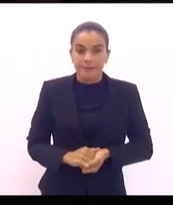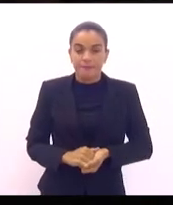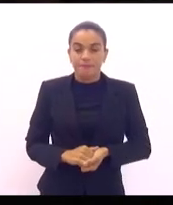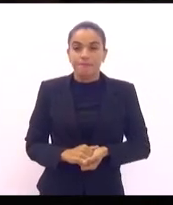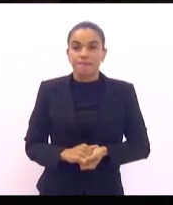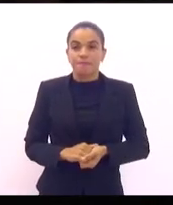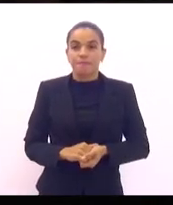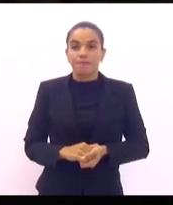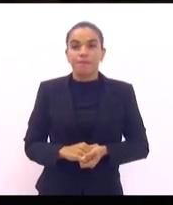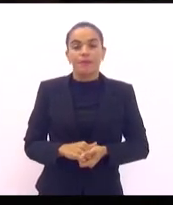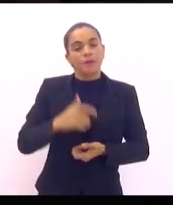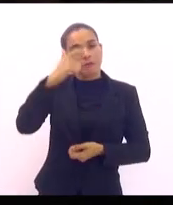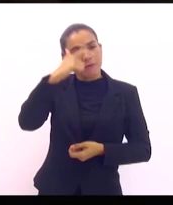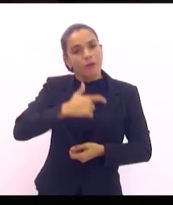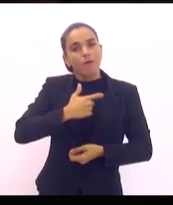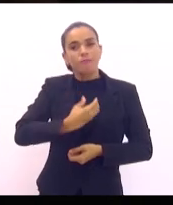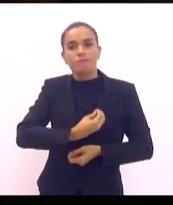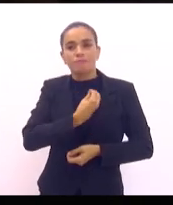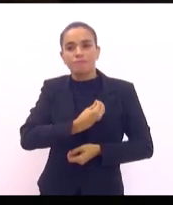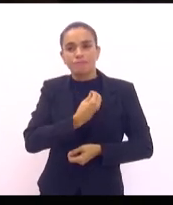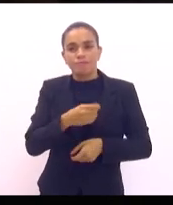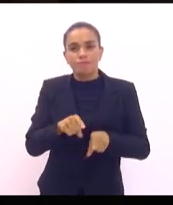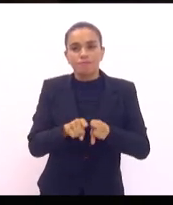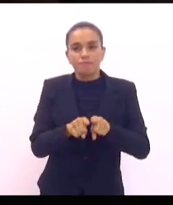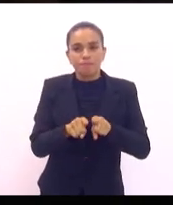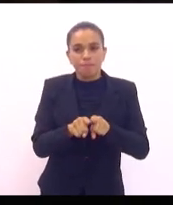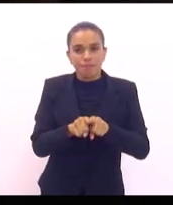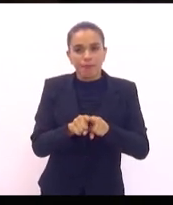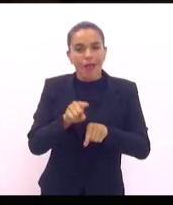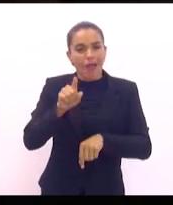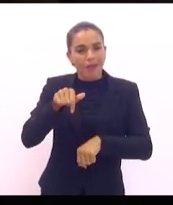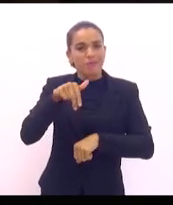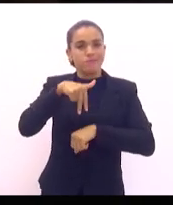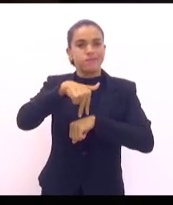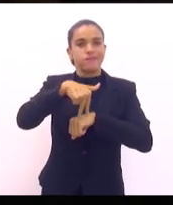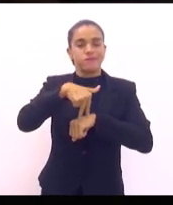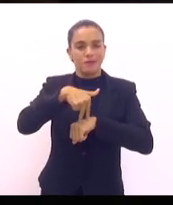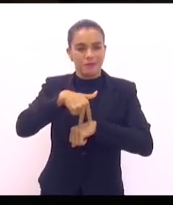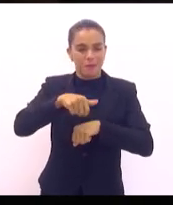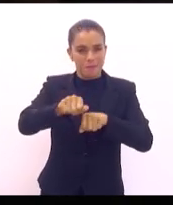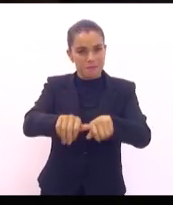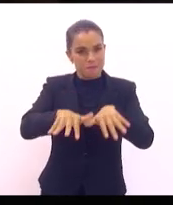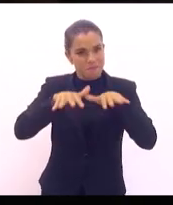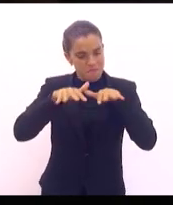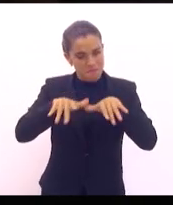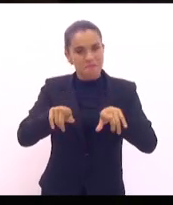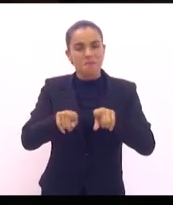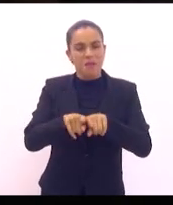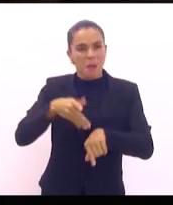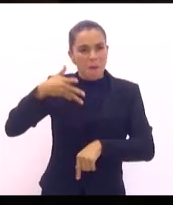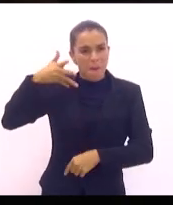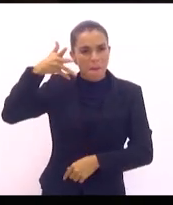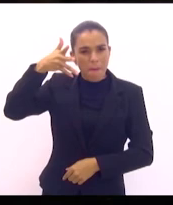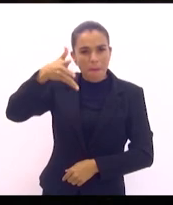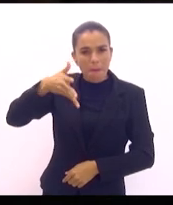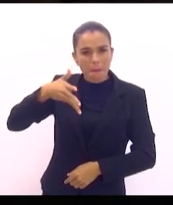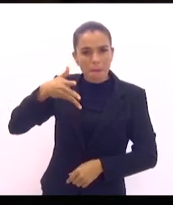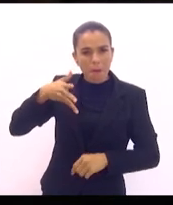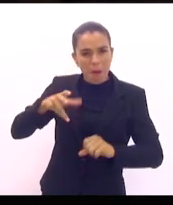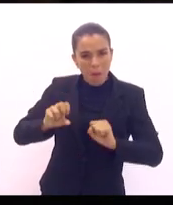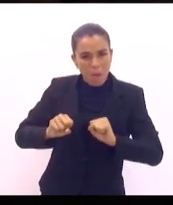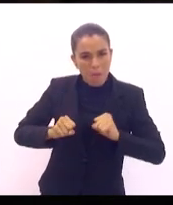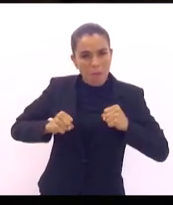estive, seu presidente, em plenário e me posicionei veementemente